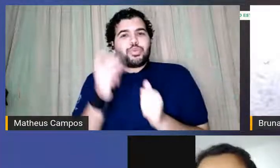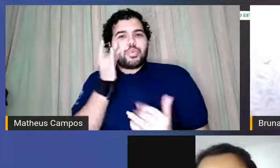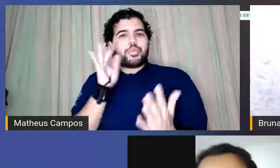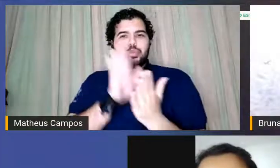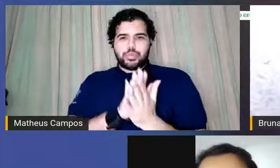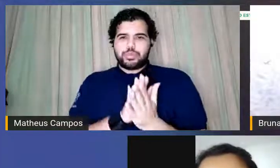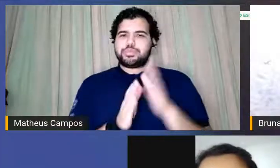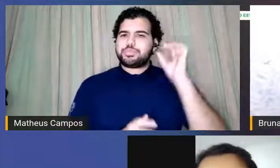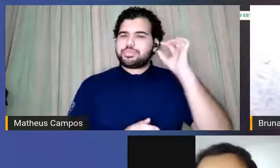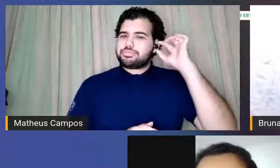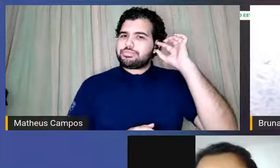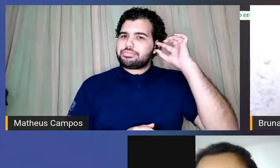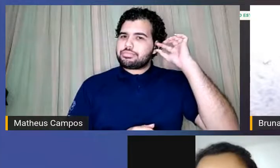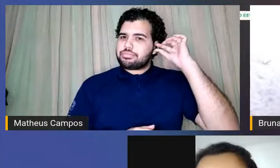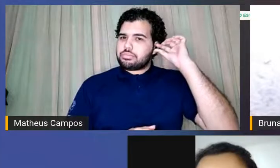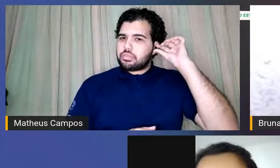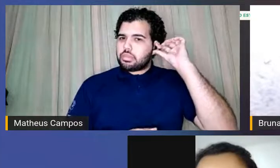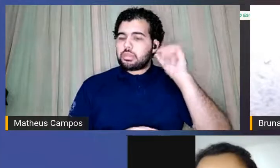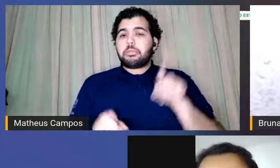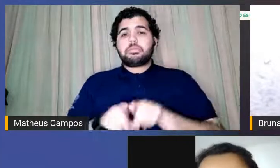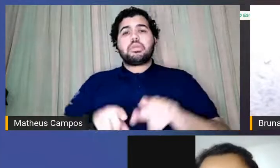tem alguém falando bate-papo